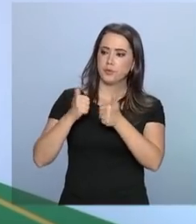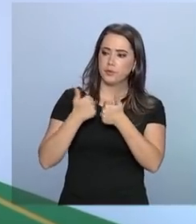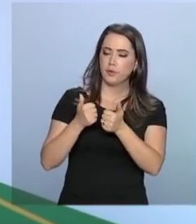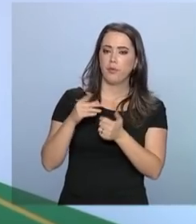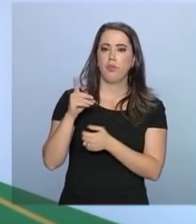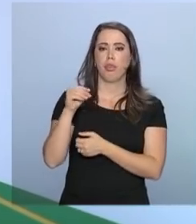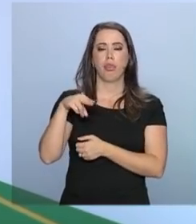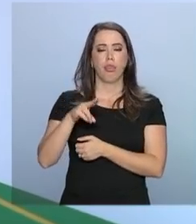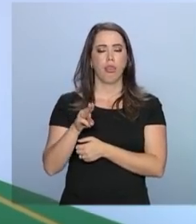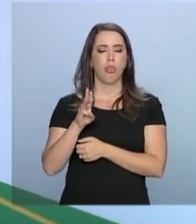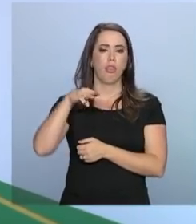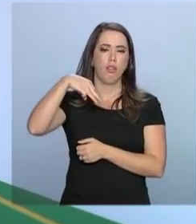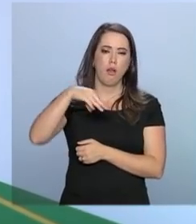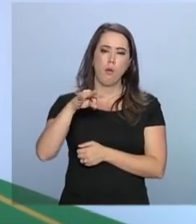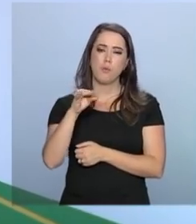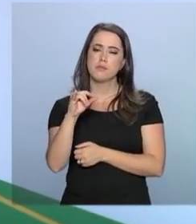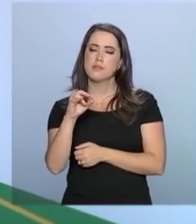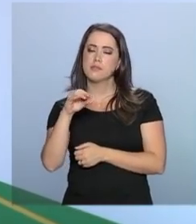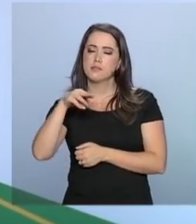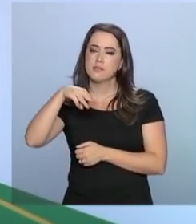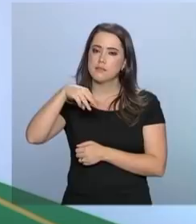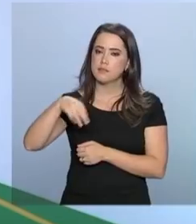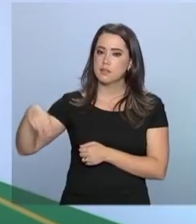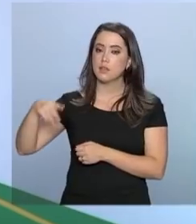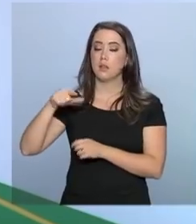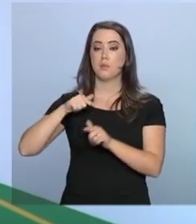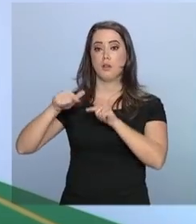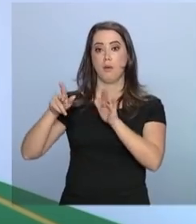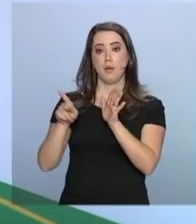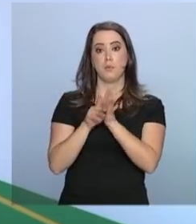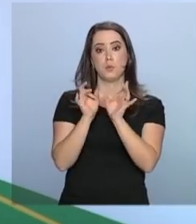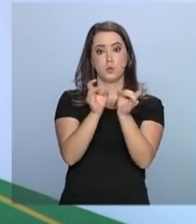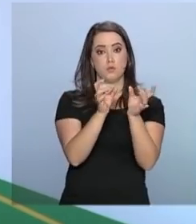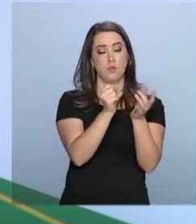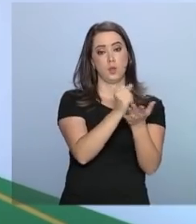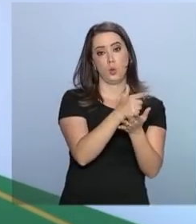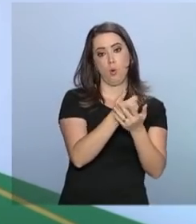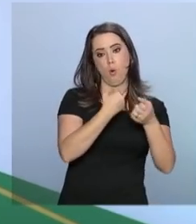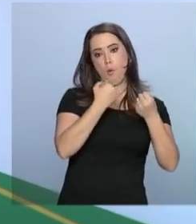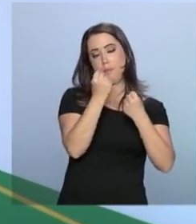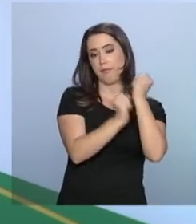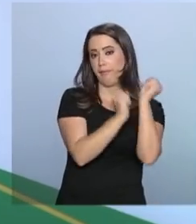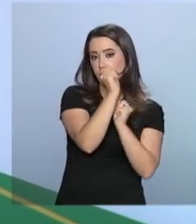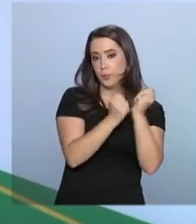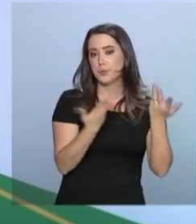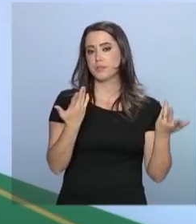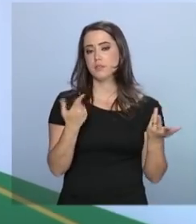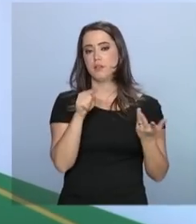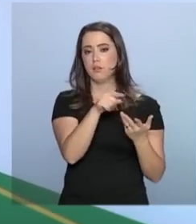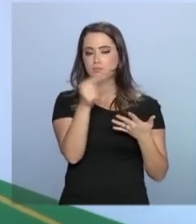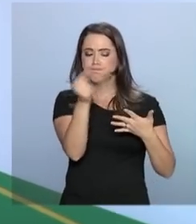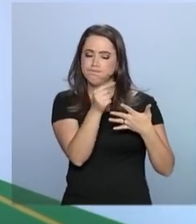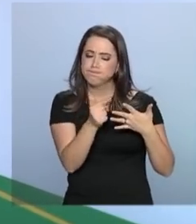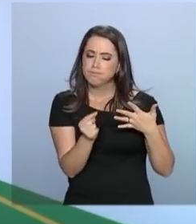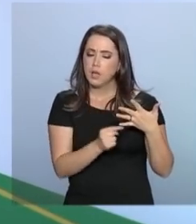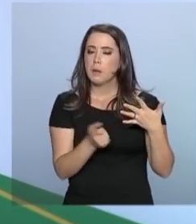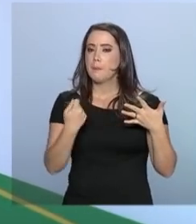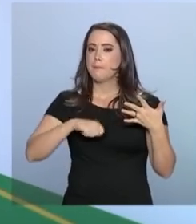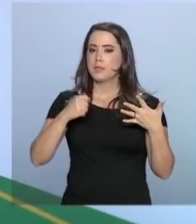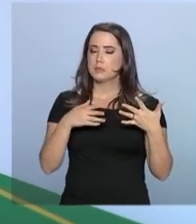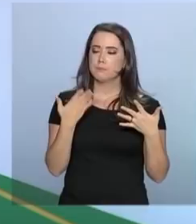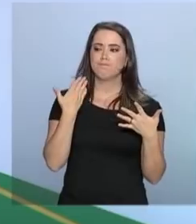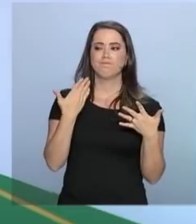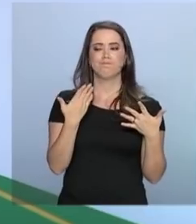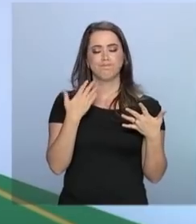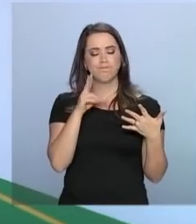downstream, atividades comerciais e industriais. Tais ativos devem ser objeto de